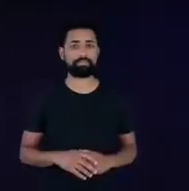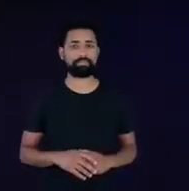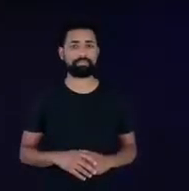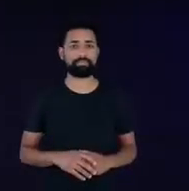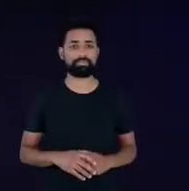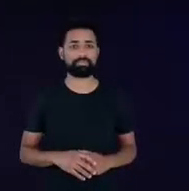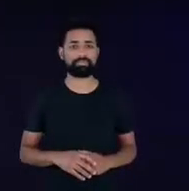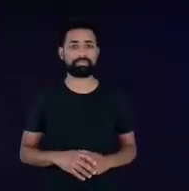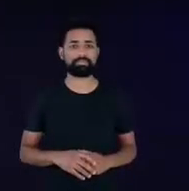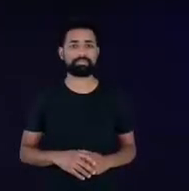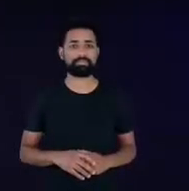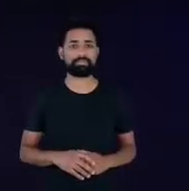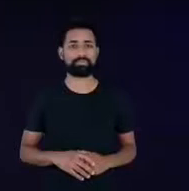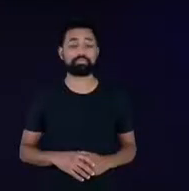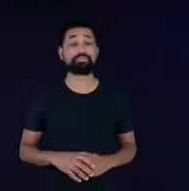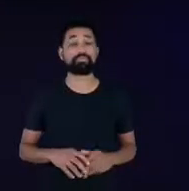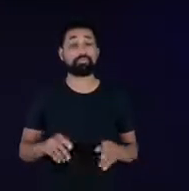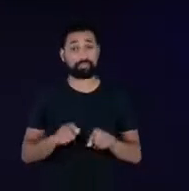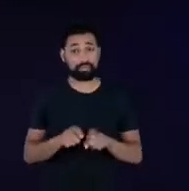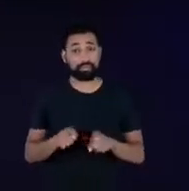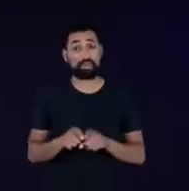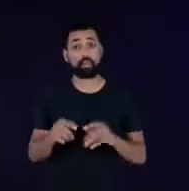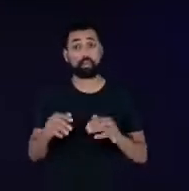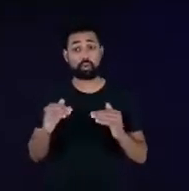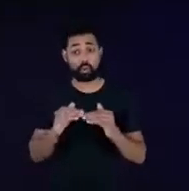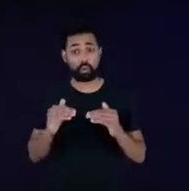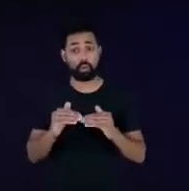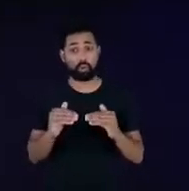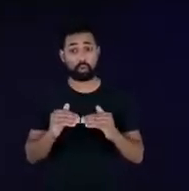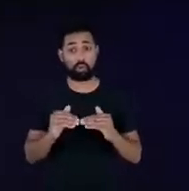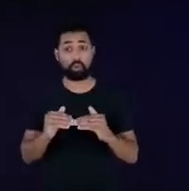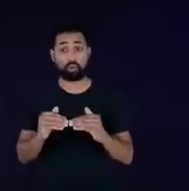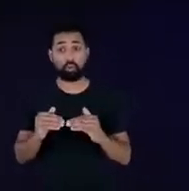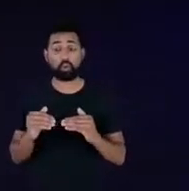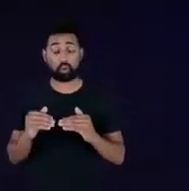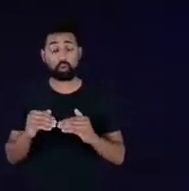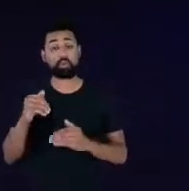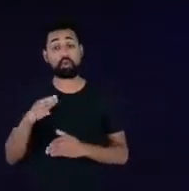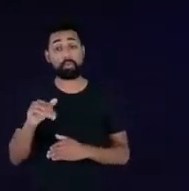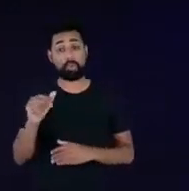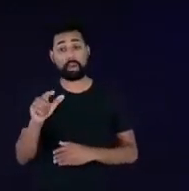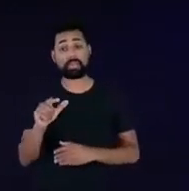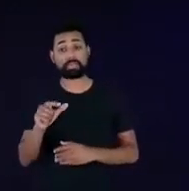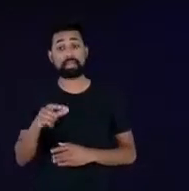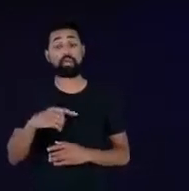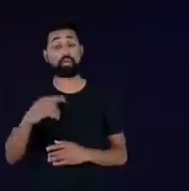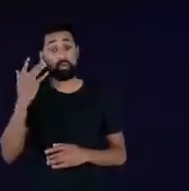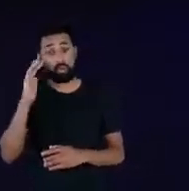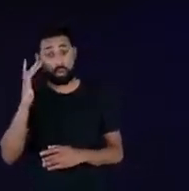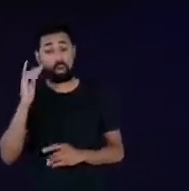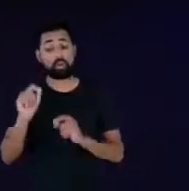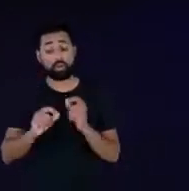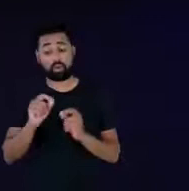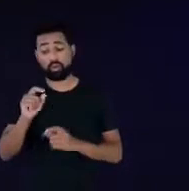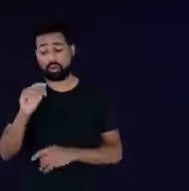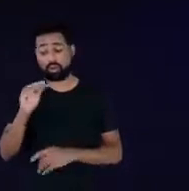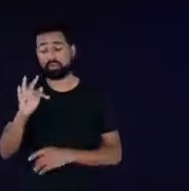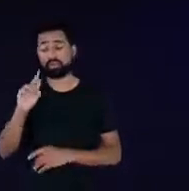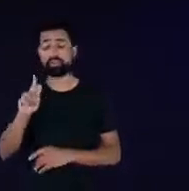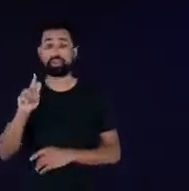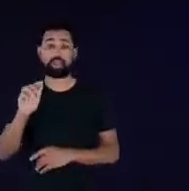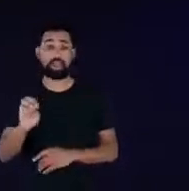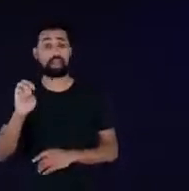Eu também concordo com o Marcel acho que o fundo o FGE ele é uma